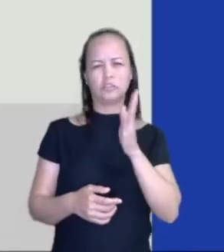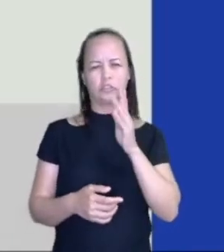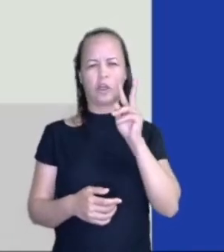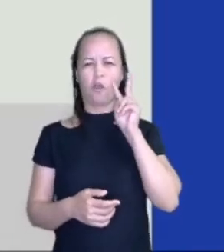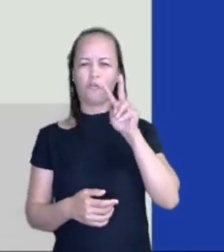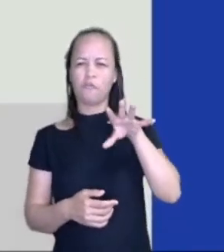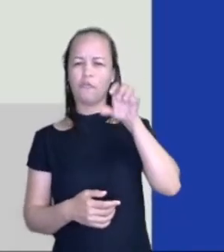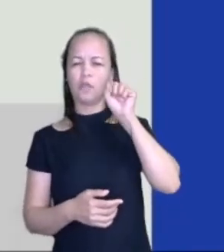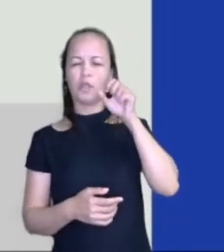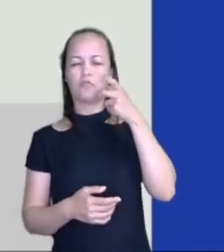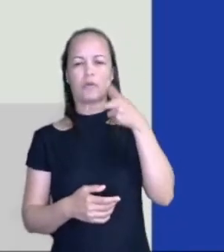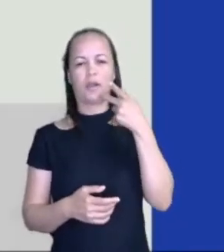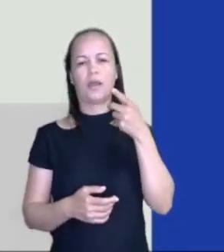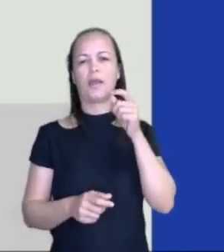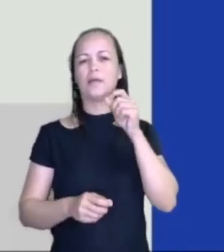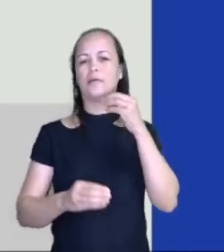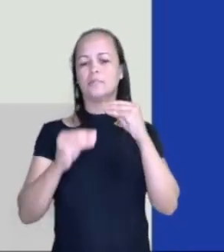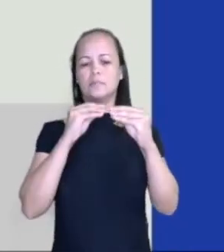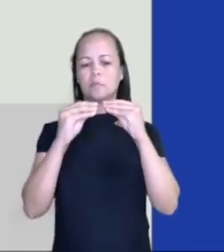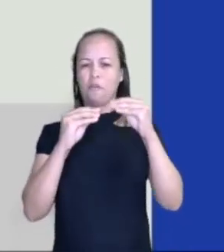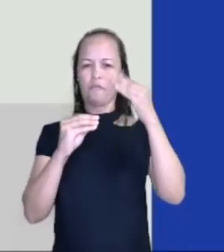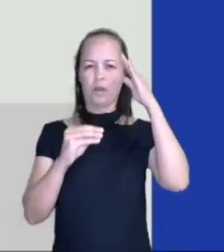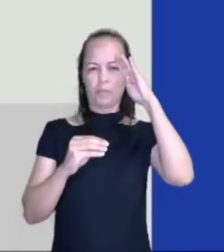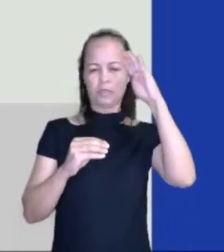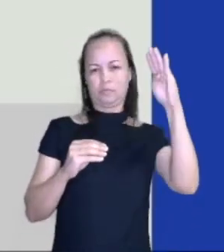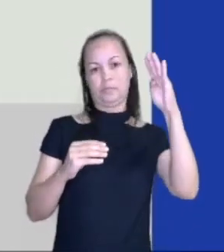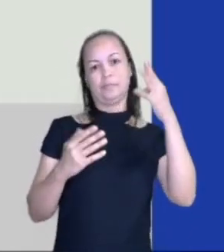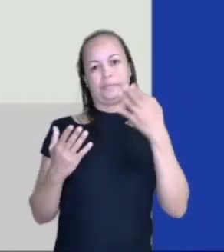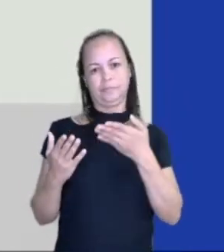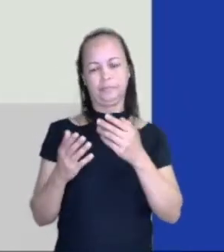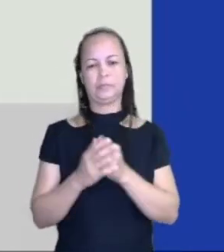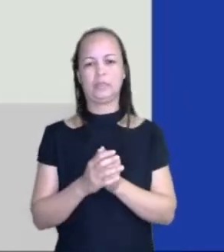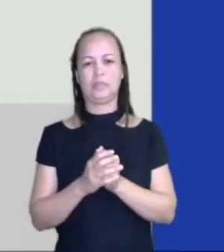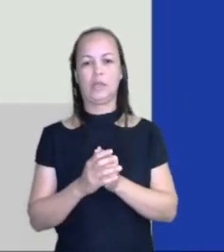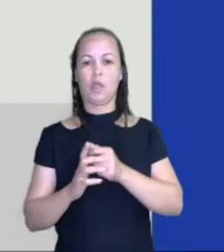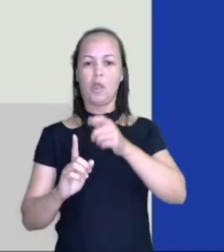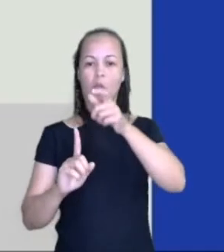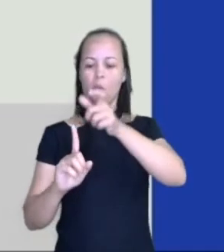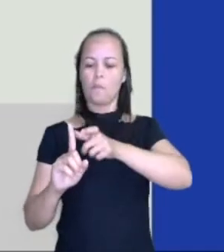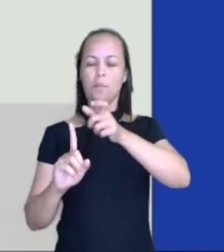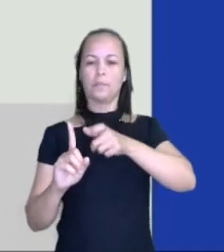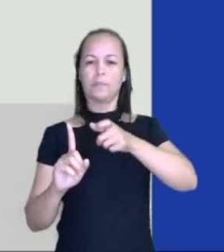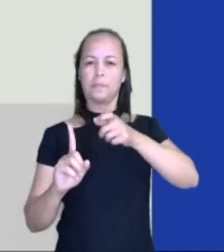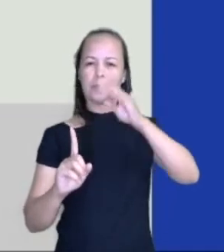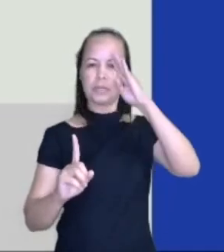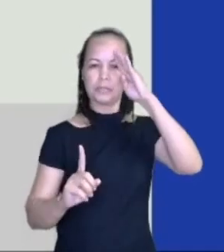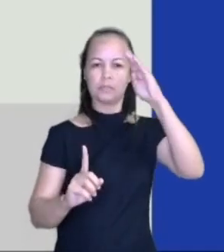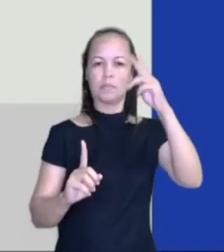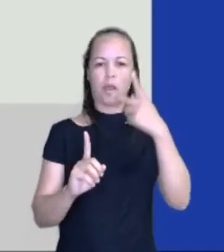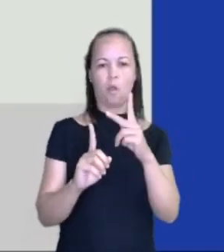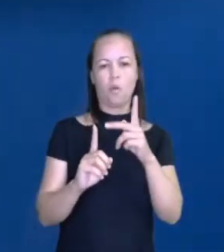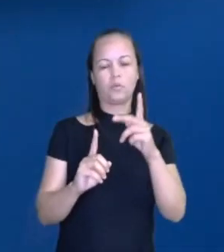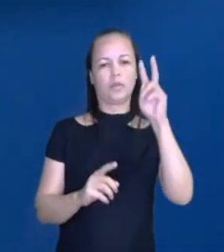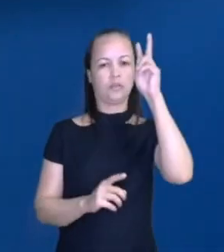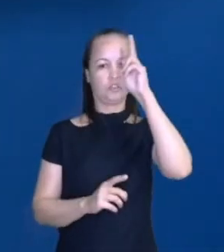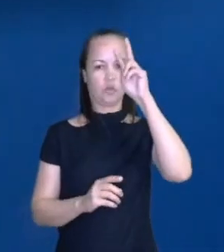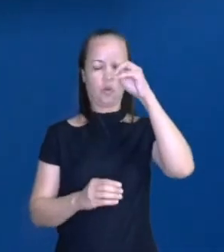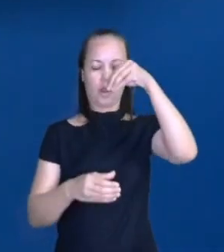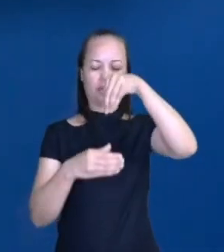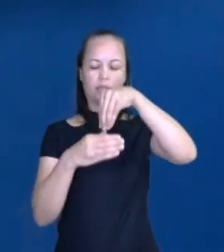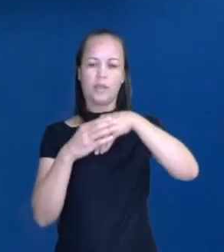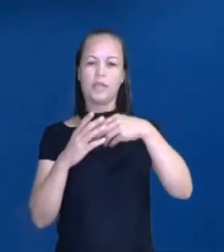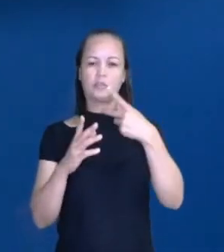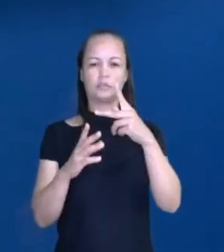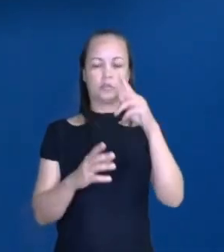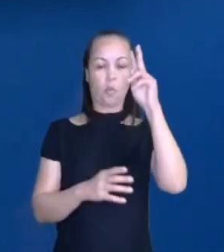são aqueles que se destacam. É o principal da tua história. Eles sempre estão dentro da